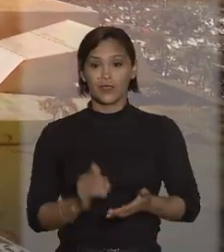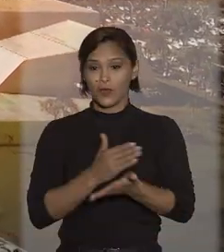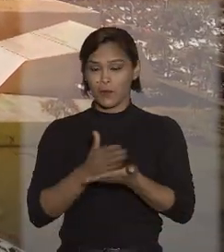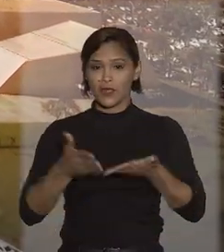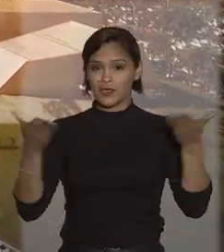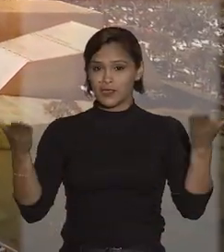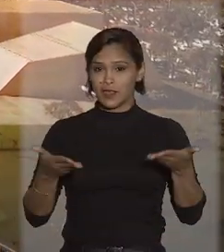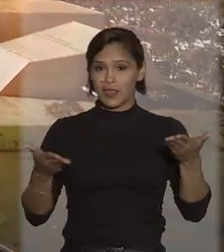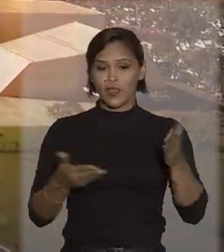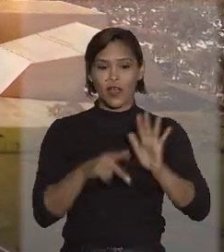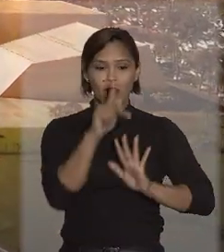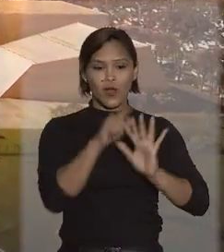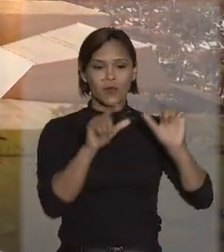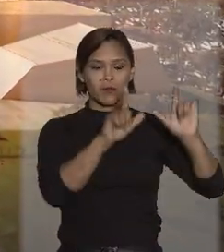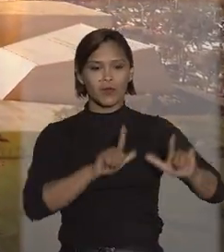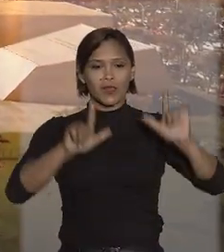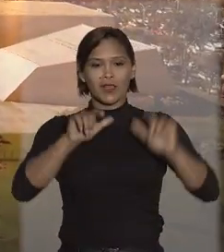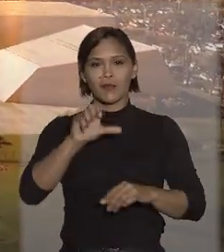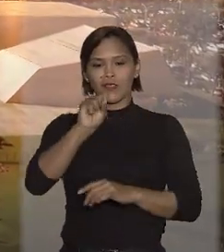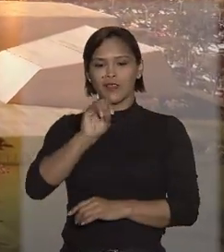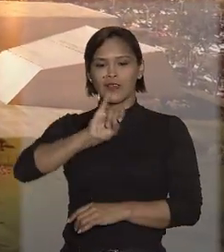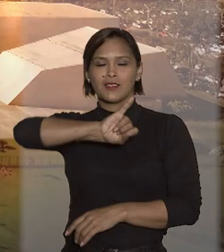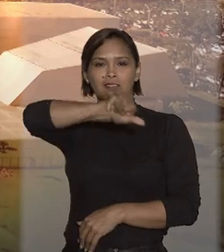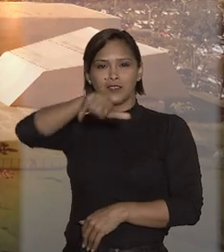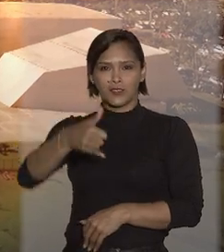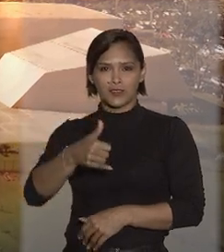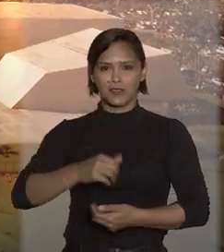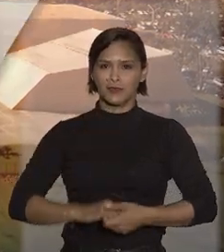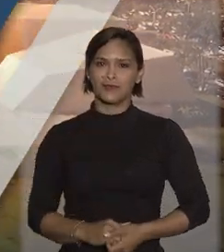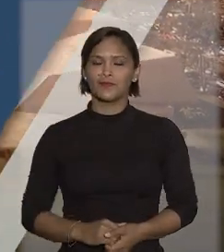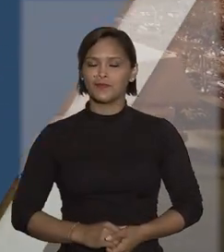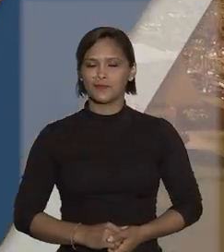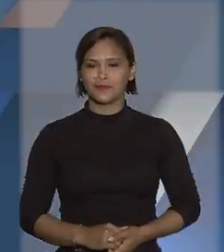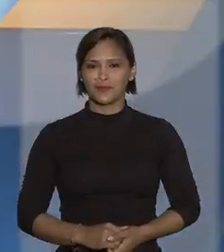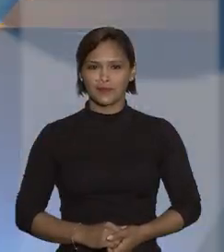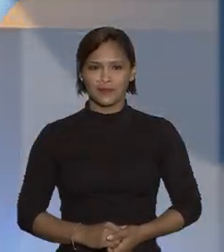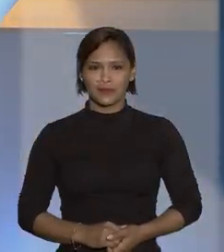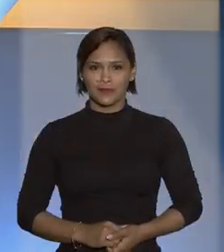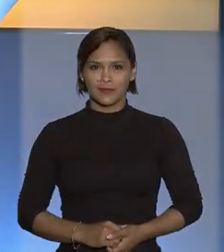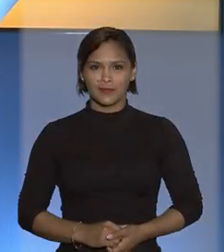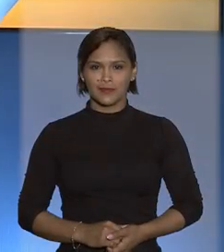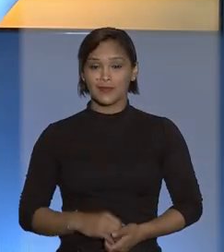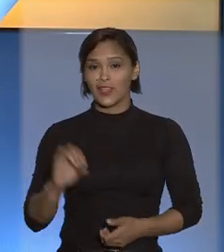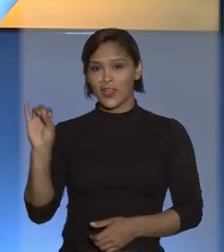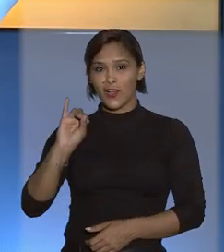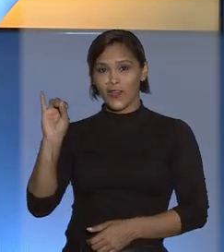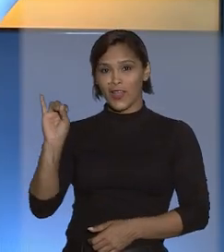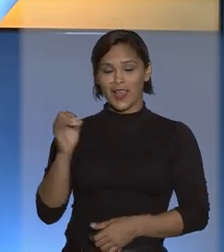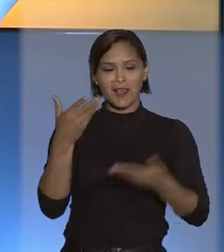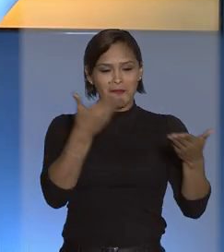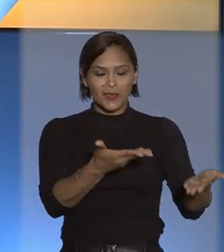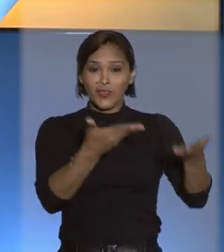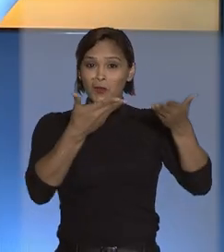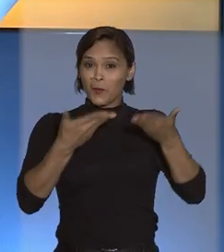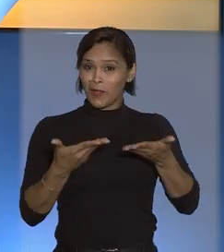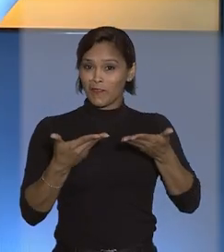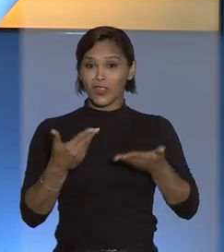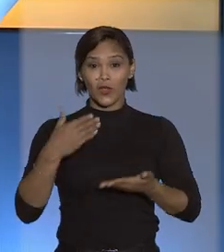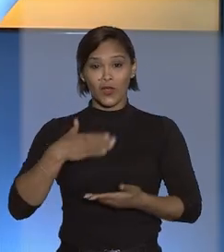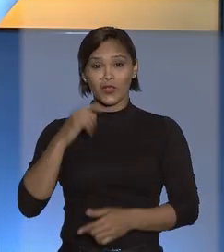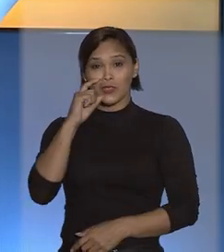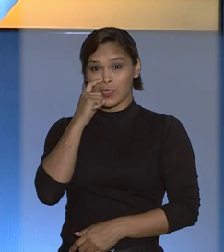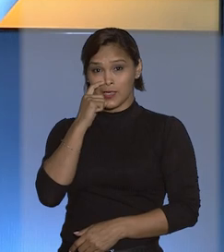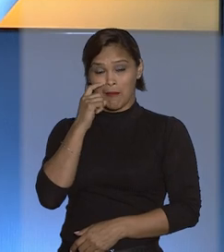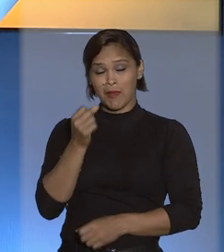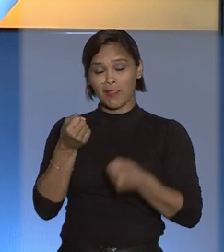Começa agora o programa do Superior Tribunal de Justiça. Olá, seja muito bem-vindo.